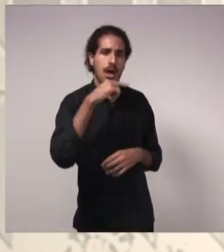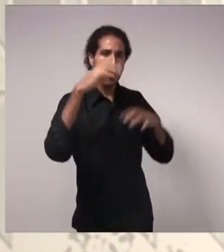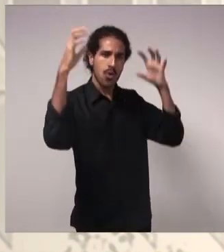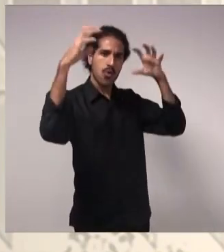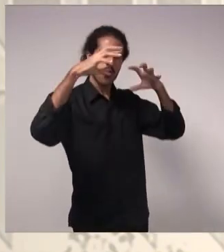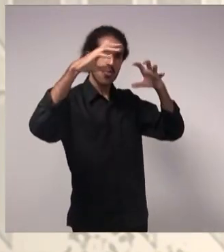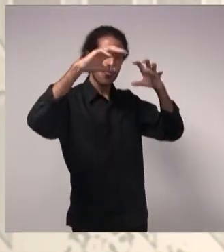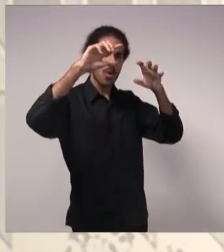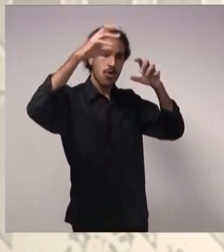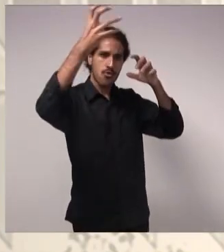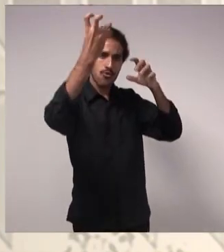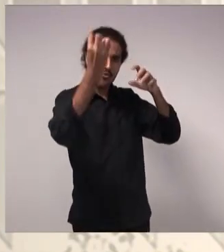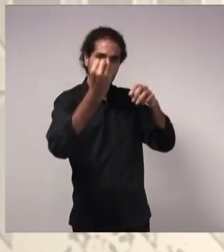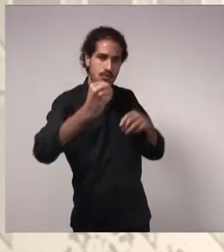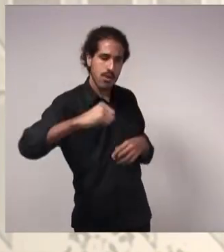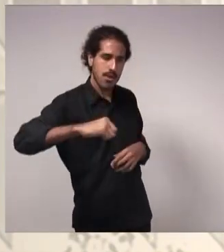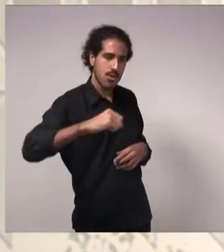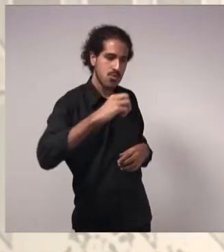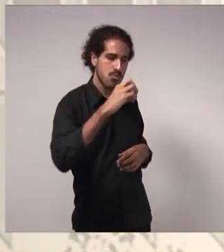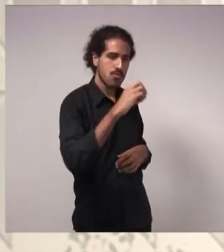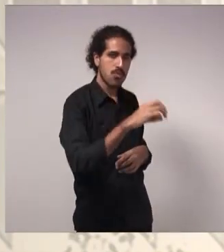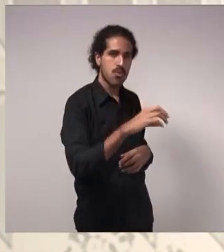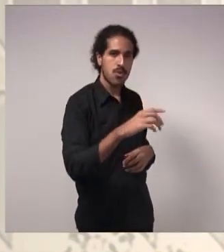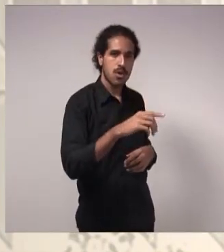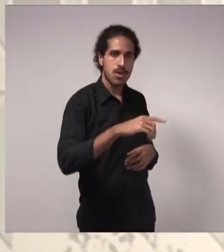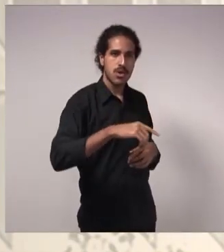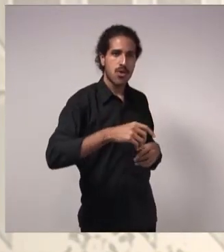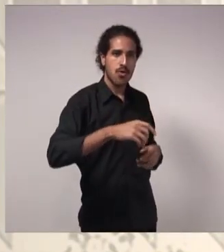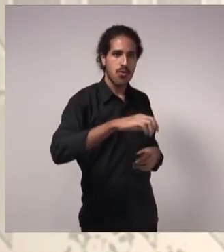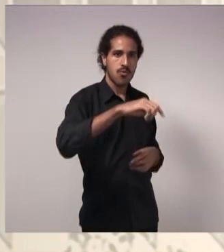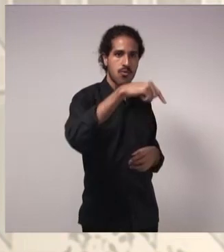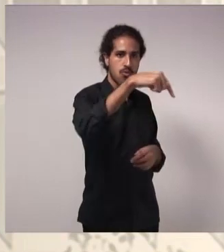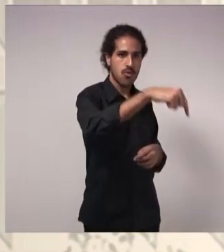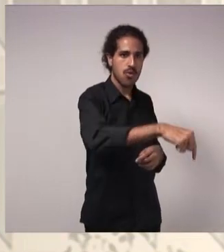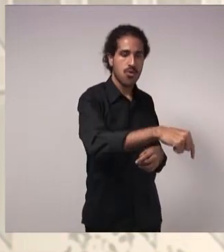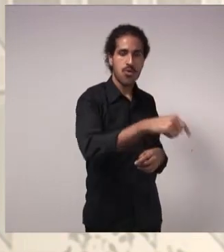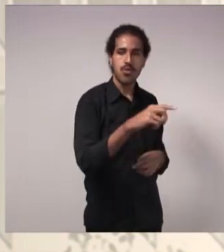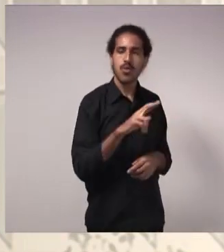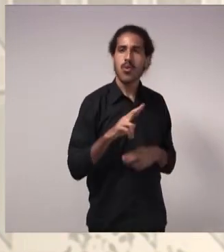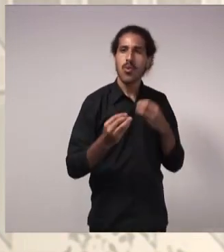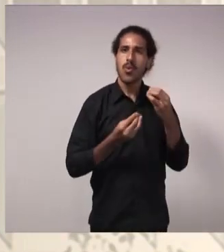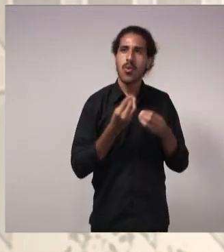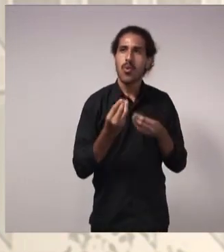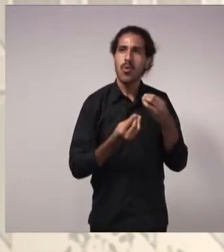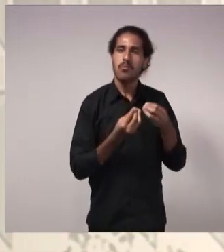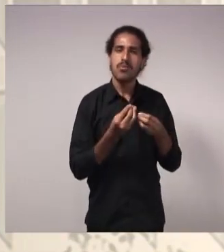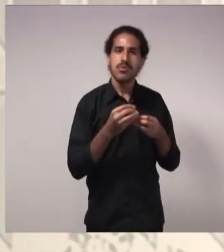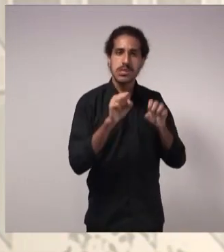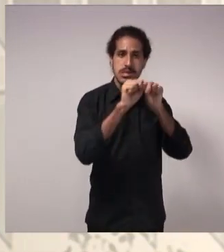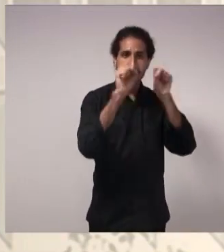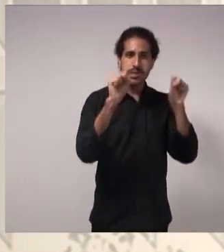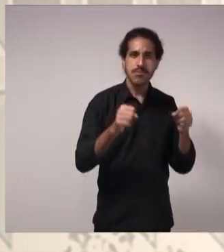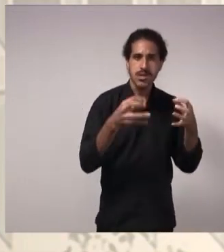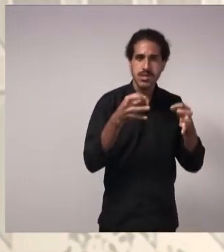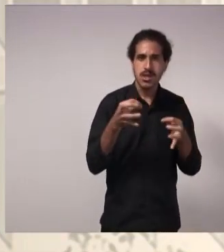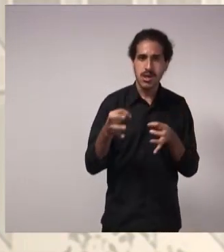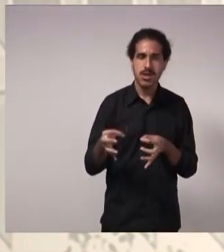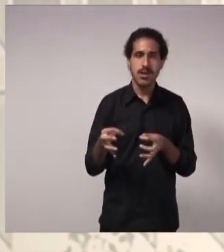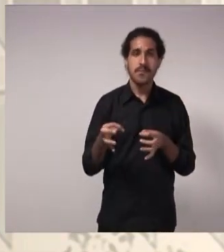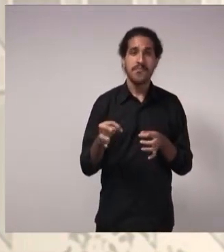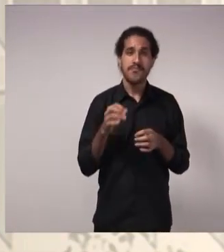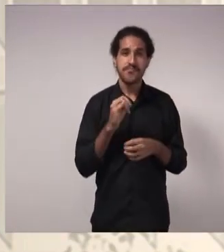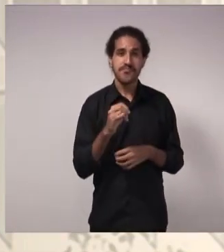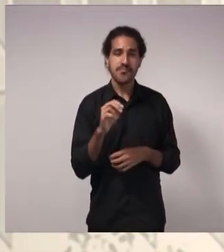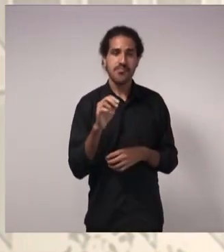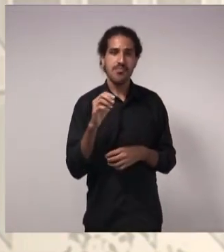eu preciso saber o volume de água que eu preciso na descarga sanitária para dimensionar meu sistema. Se eu for aproveitar, em um